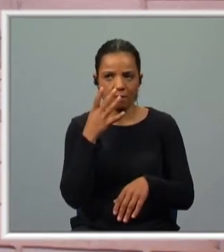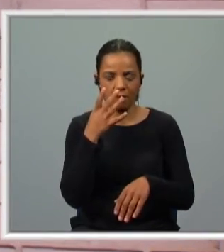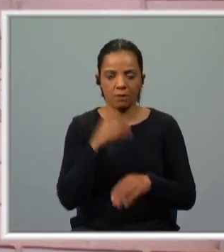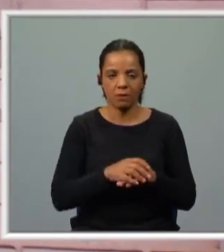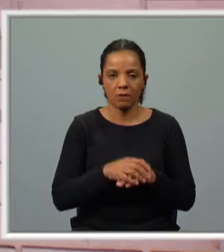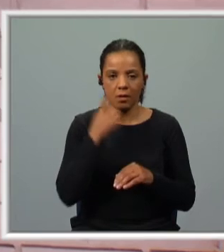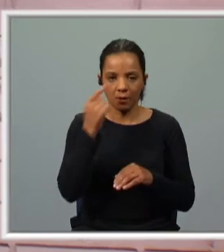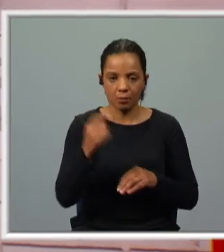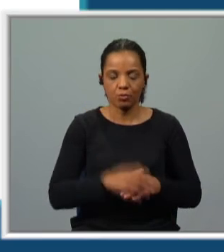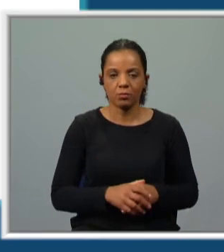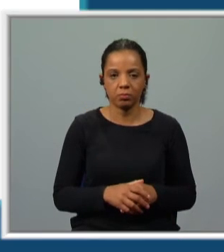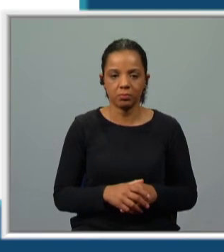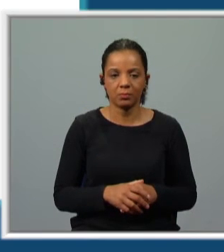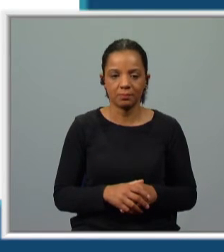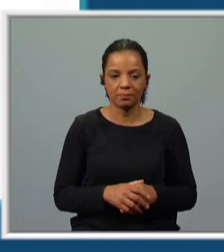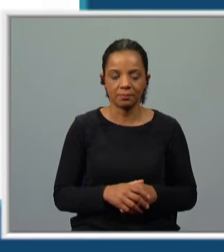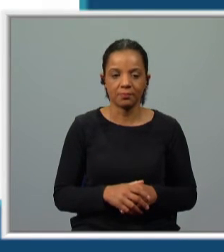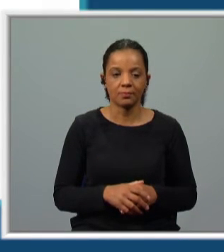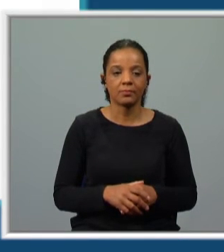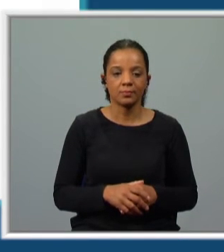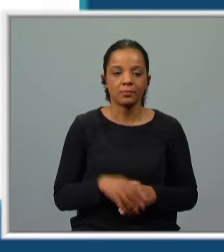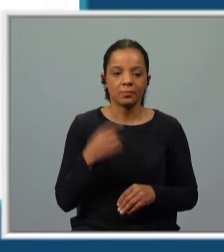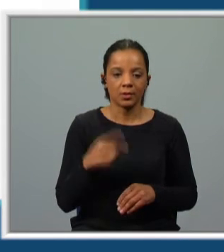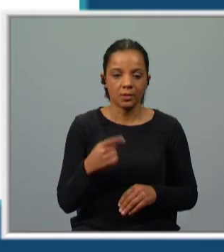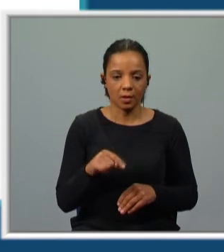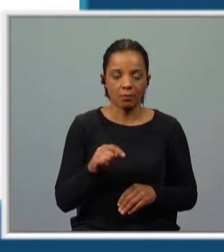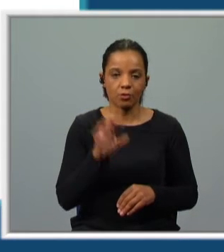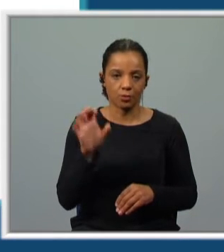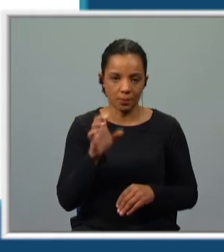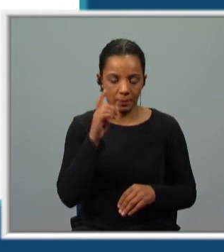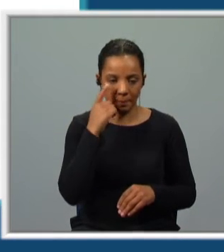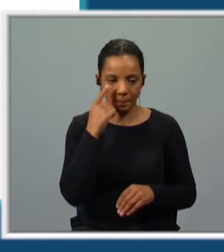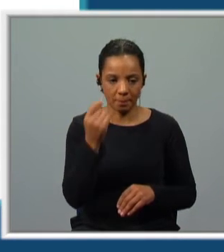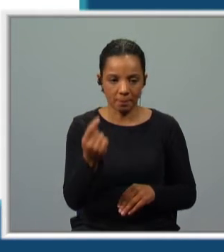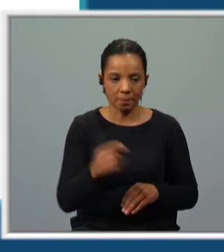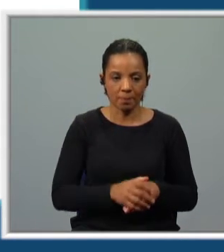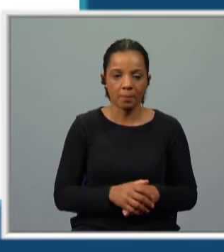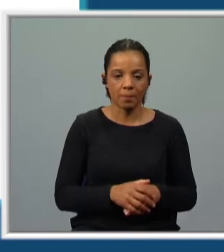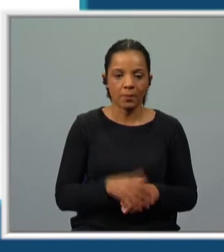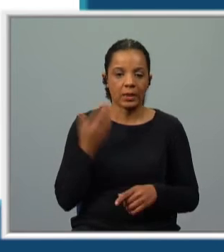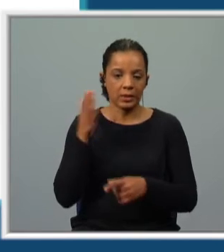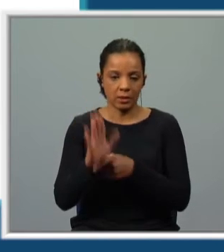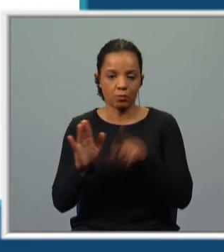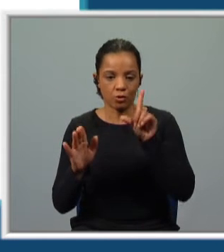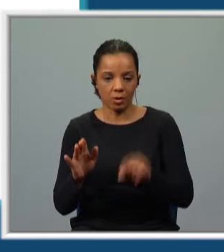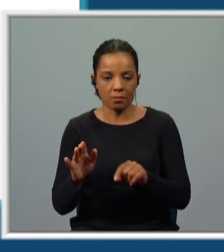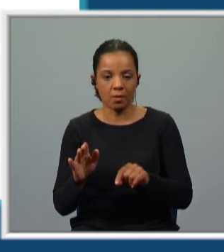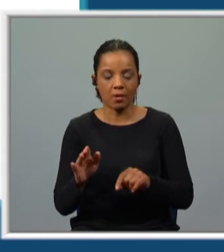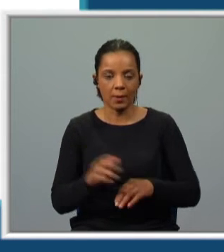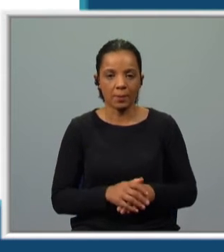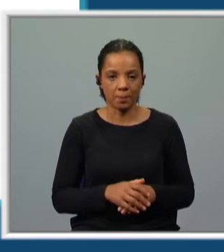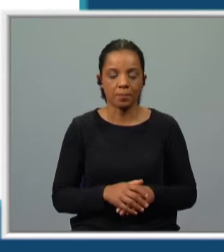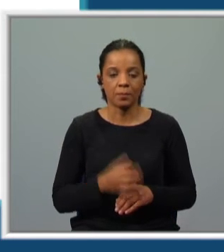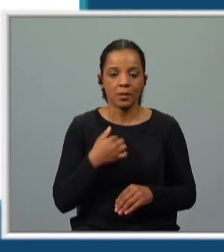Temos aqui os modos, indicativo, conjuntivo, condicional e imperativo e exemplos dos tempos.